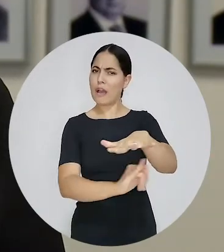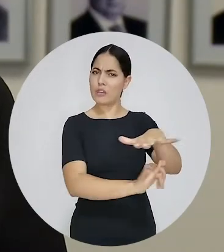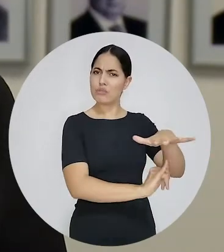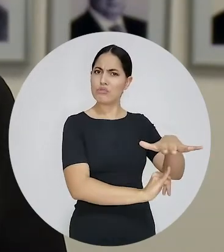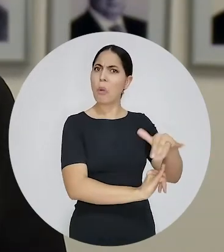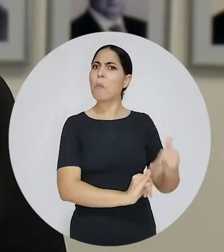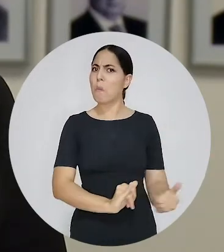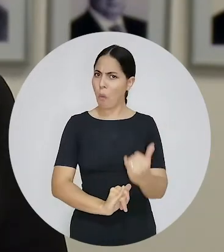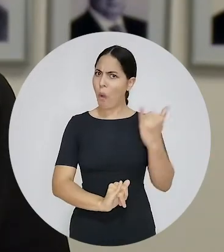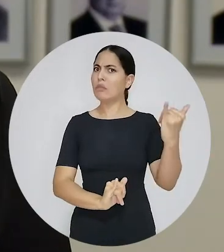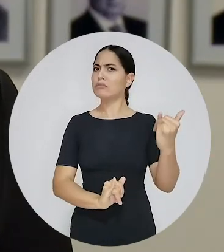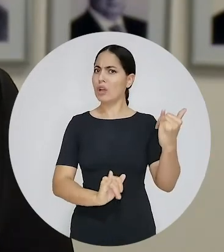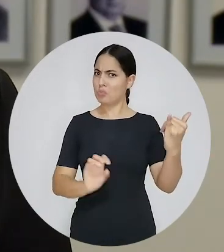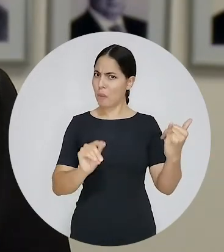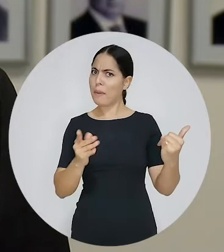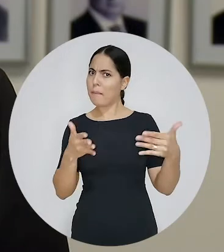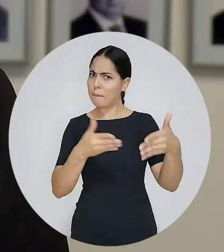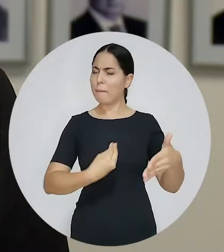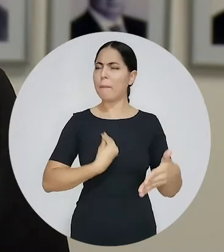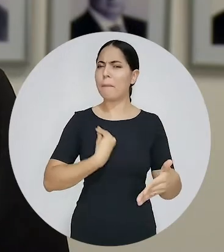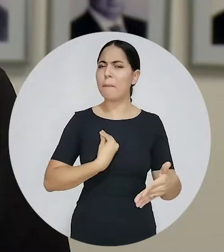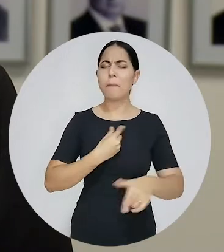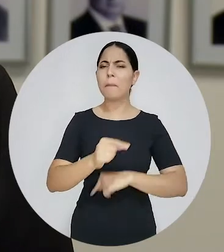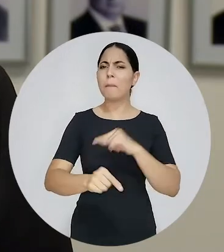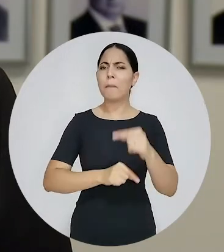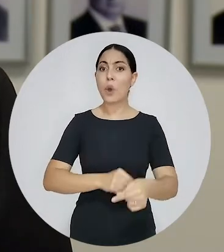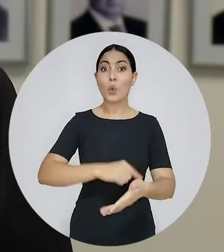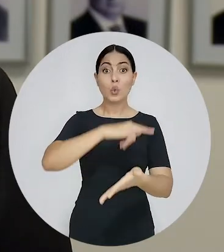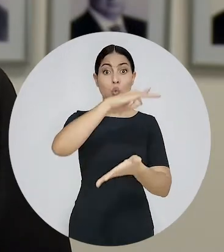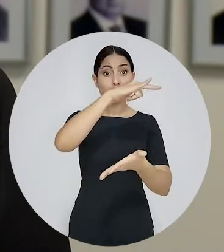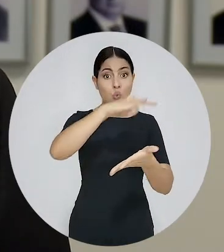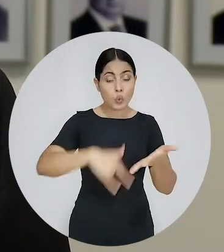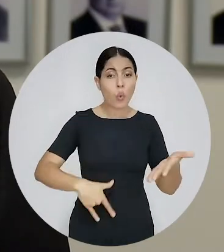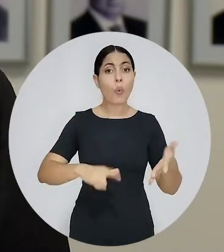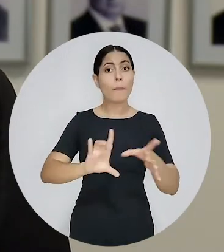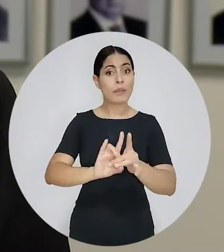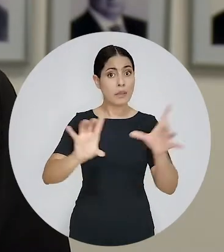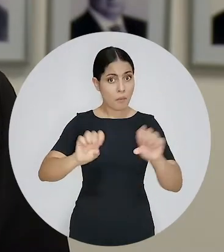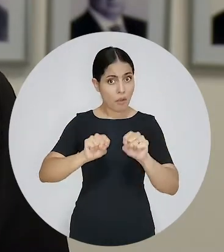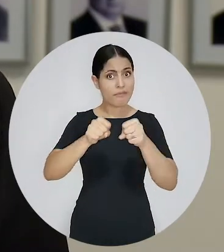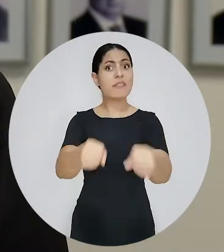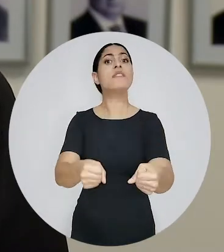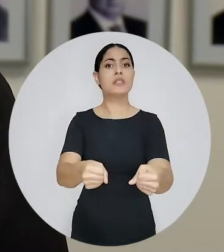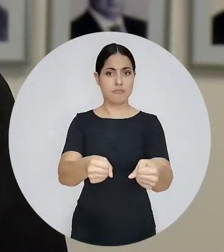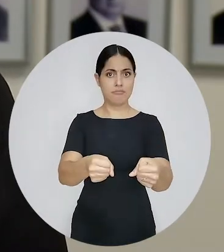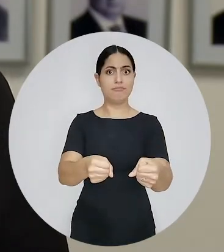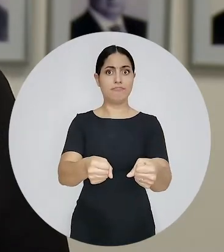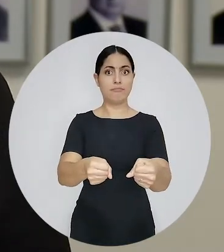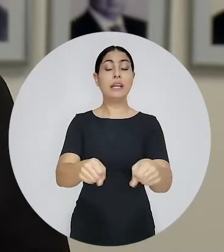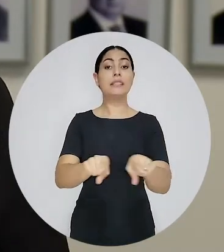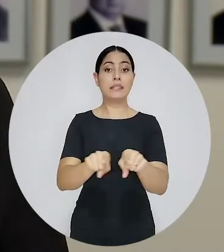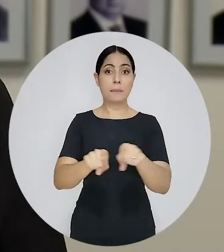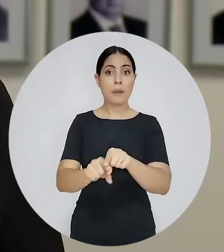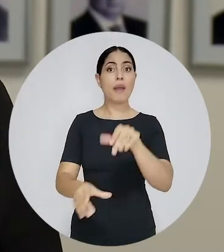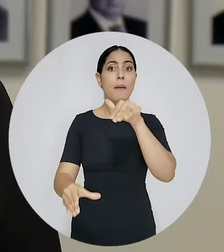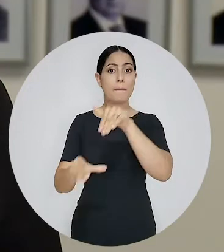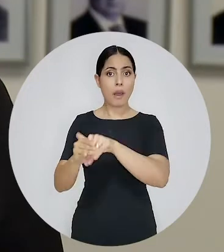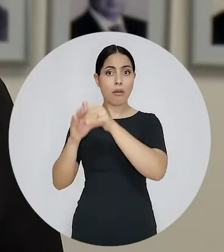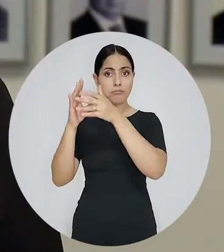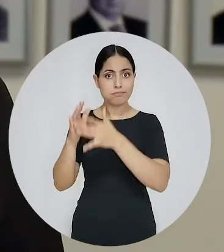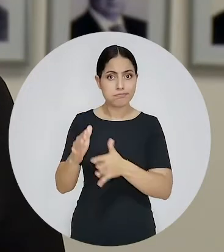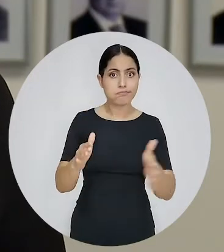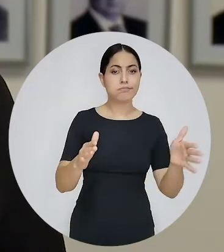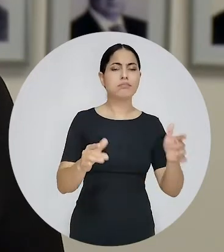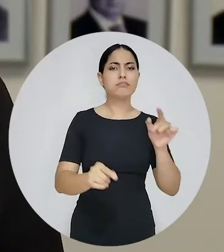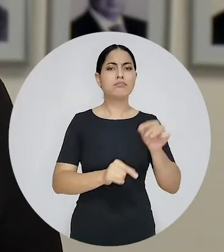importância institucional para a sociedade brasileira na entrega de um manifesto em defesa da democracia e do processo eleitoral